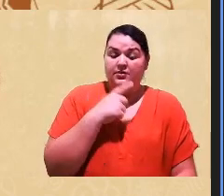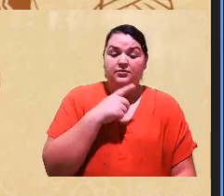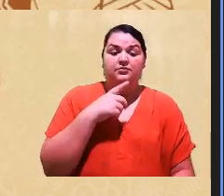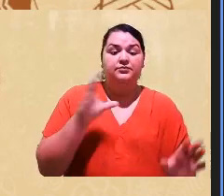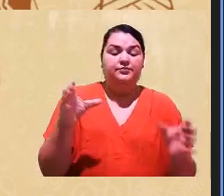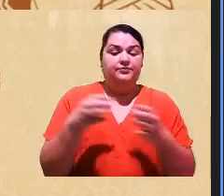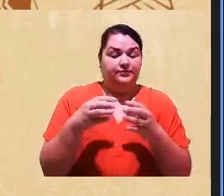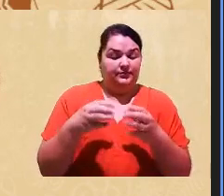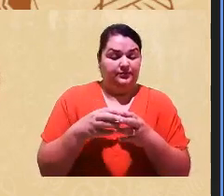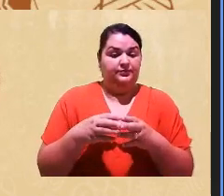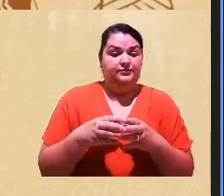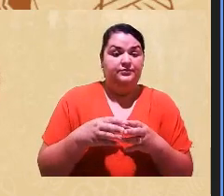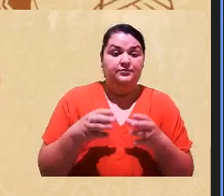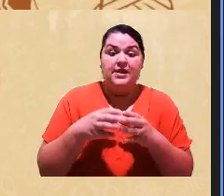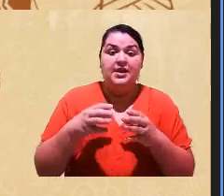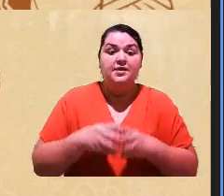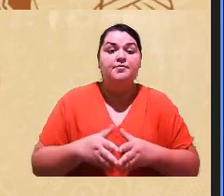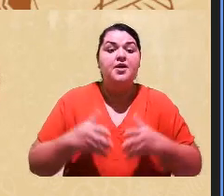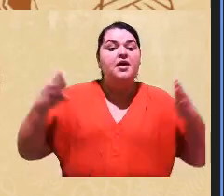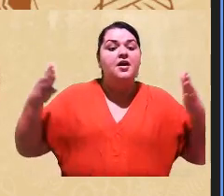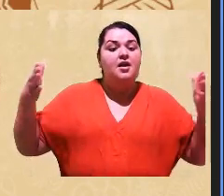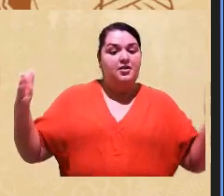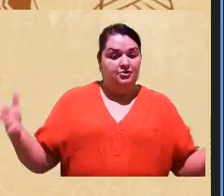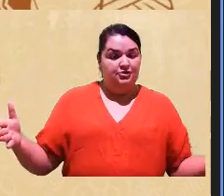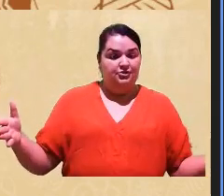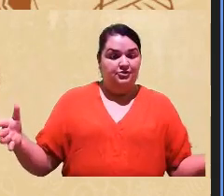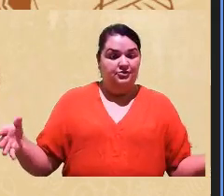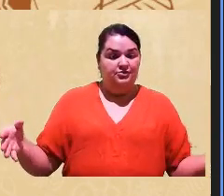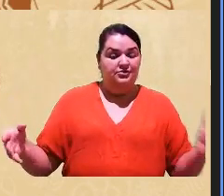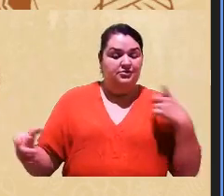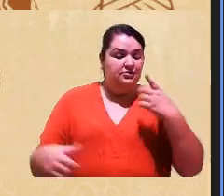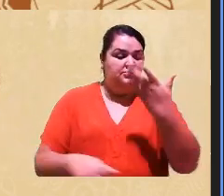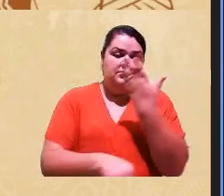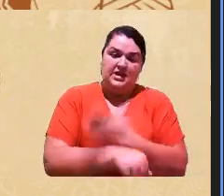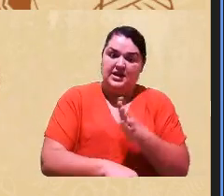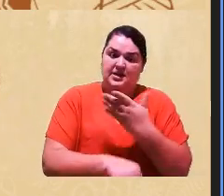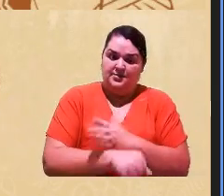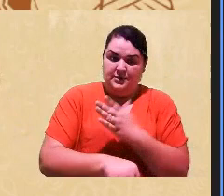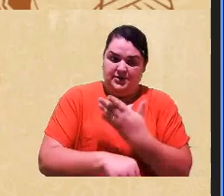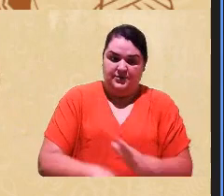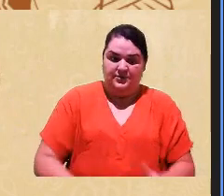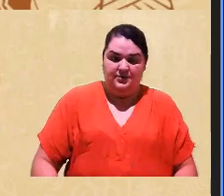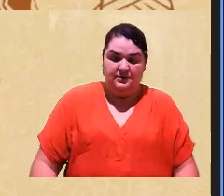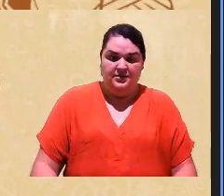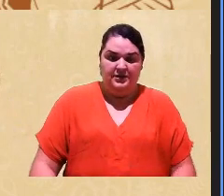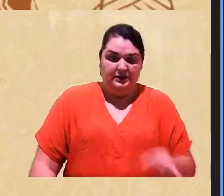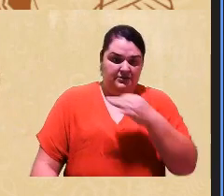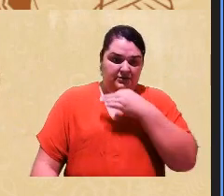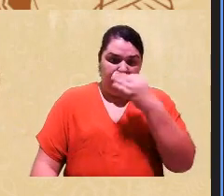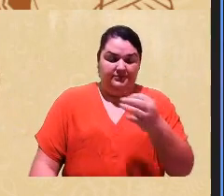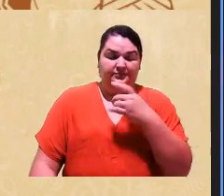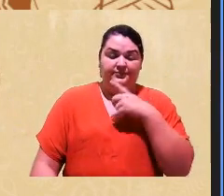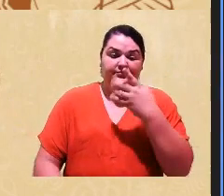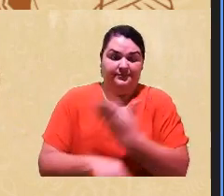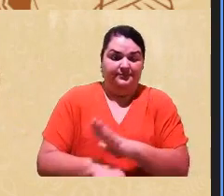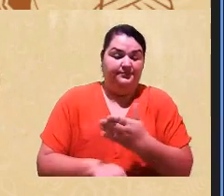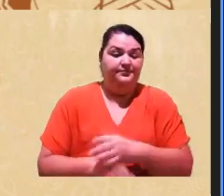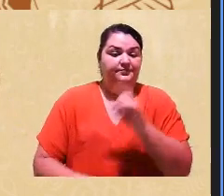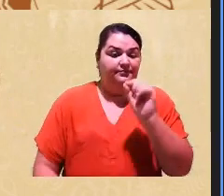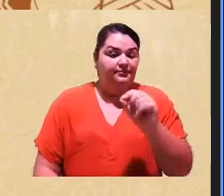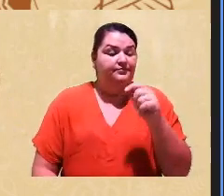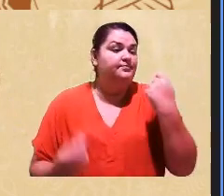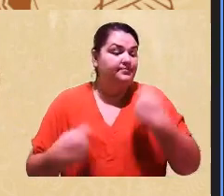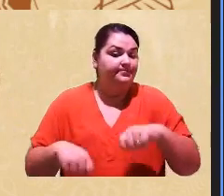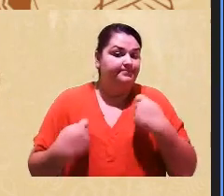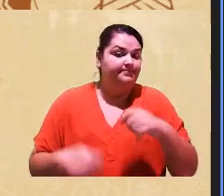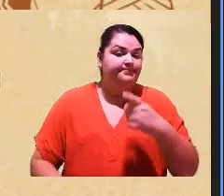gente, e é uma equipe grande, pressupõe treinamento, e pressupõe um treinamento que a gente precisa